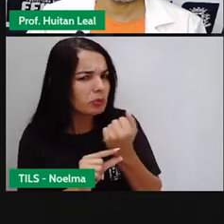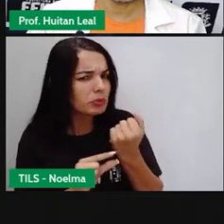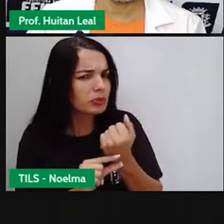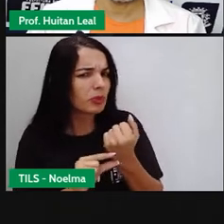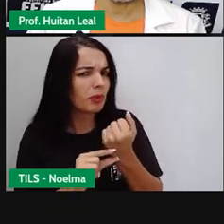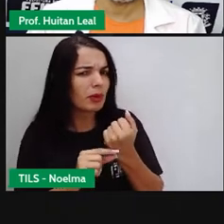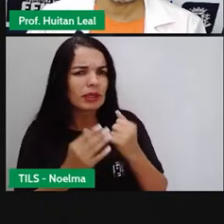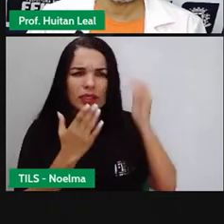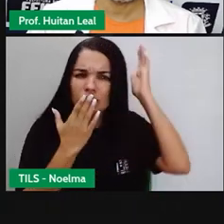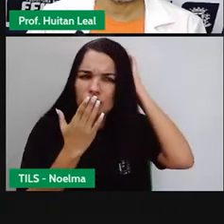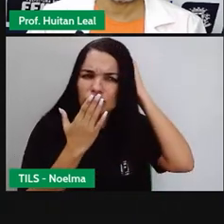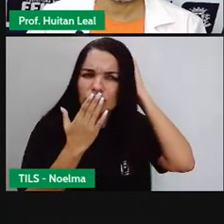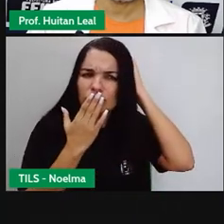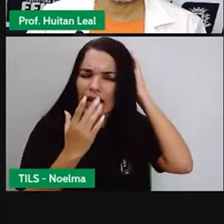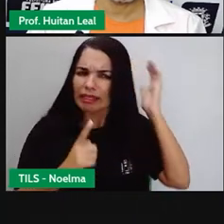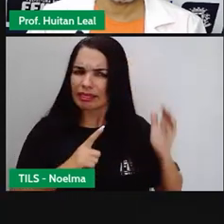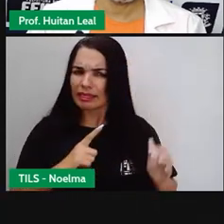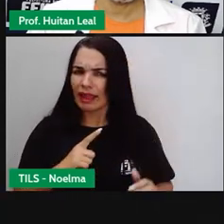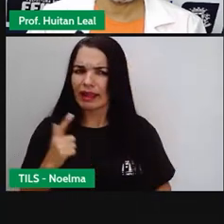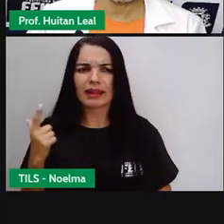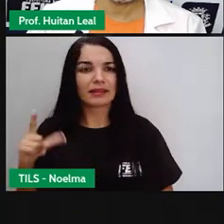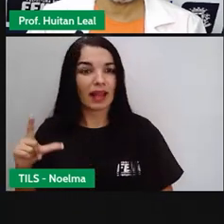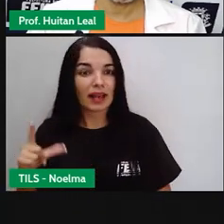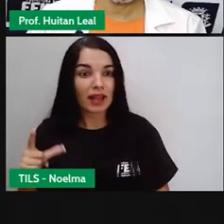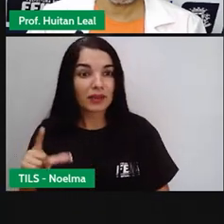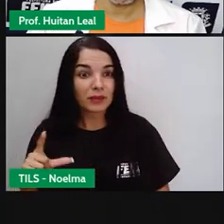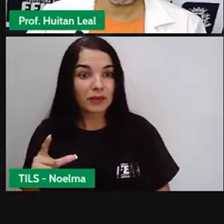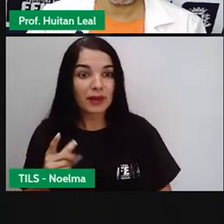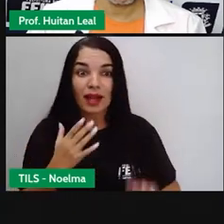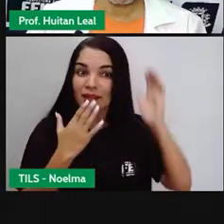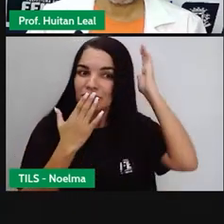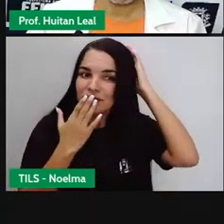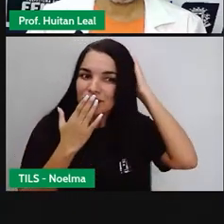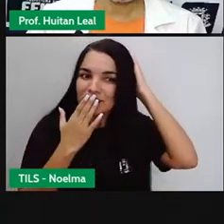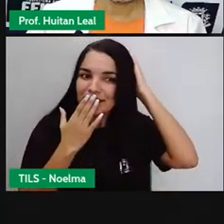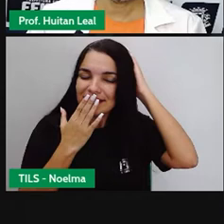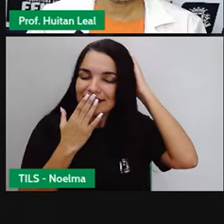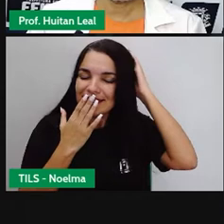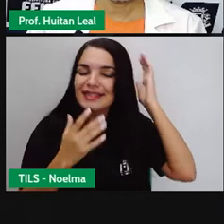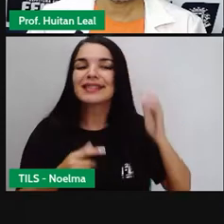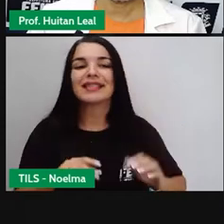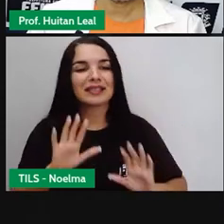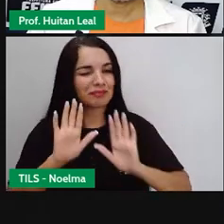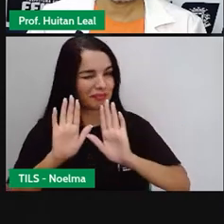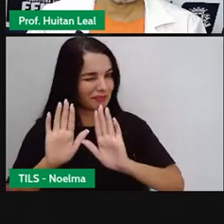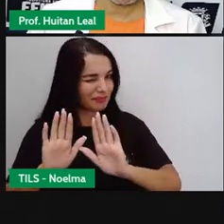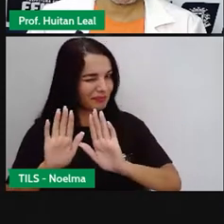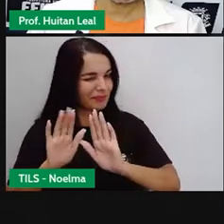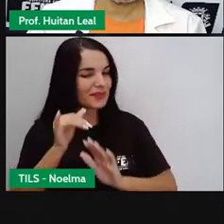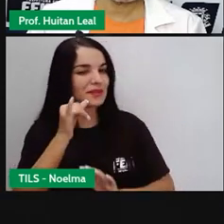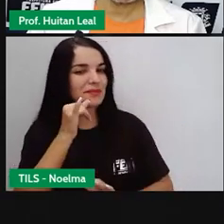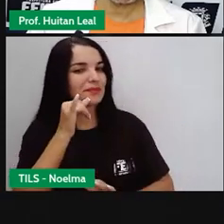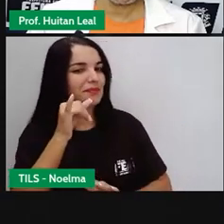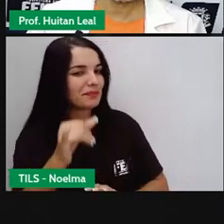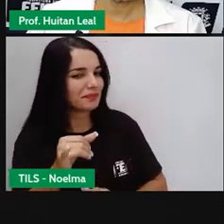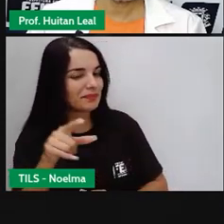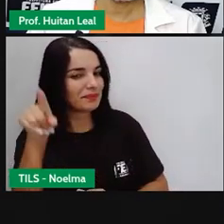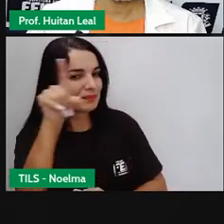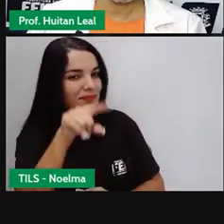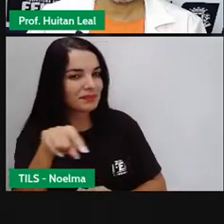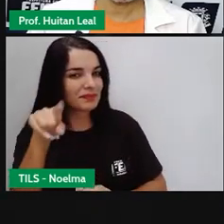indígena? É o que vamos ver daqui a pouco. Mas, antes de mais nada, nós temos que lembrar que,